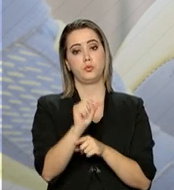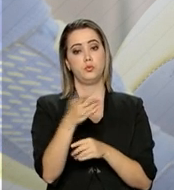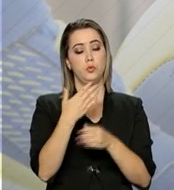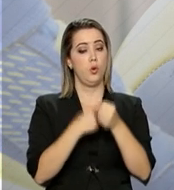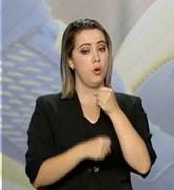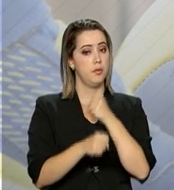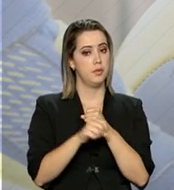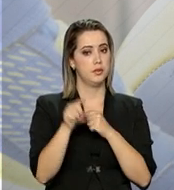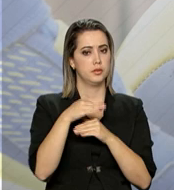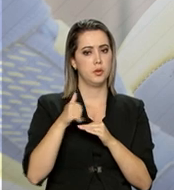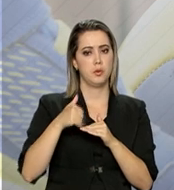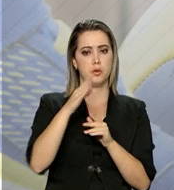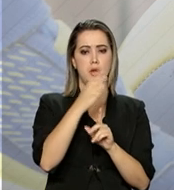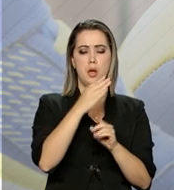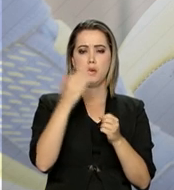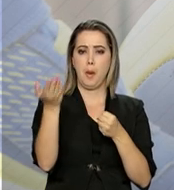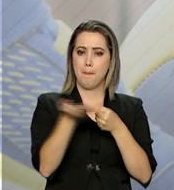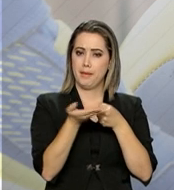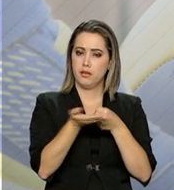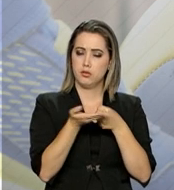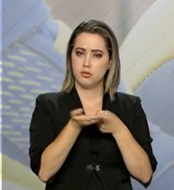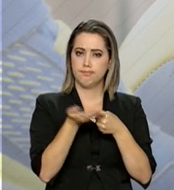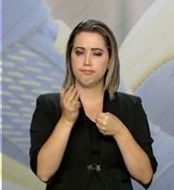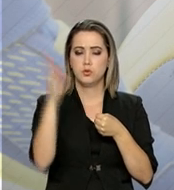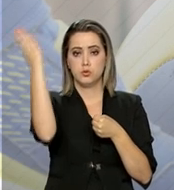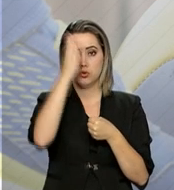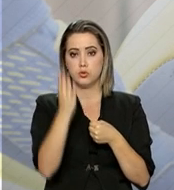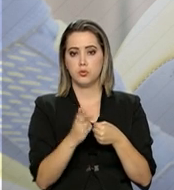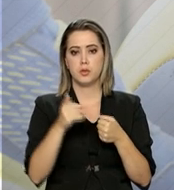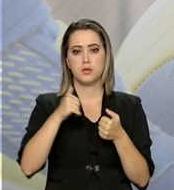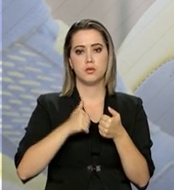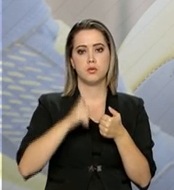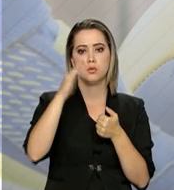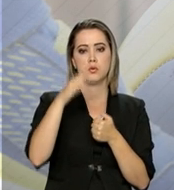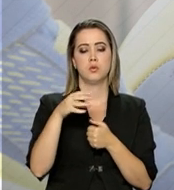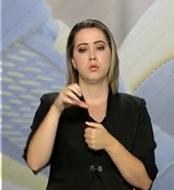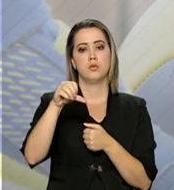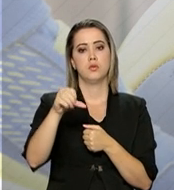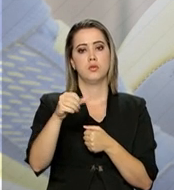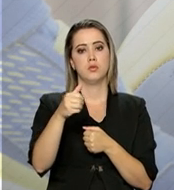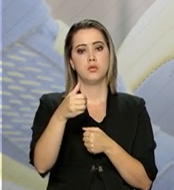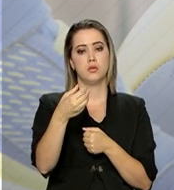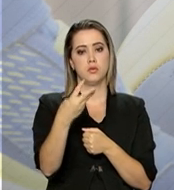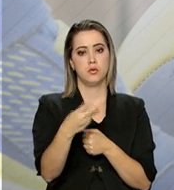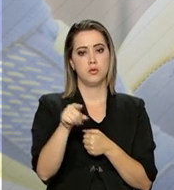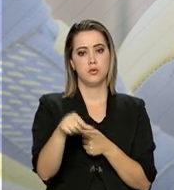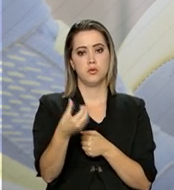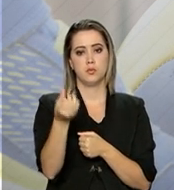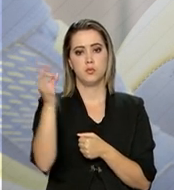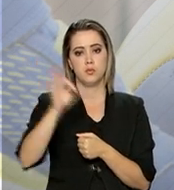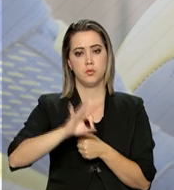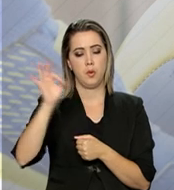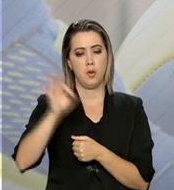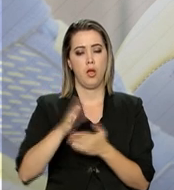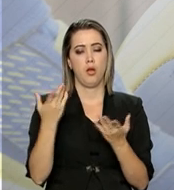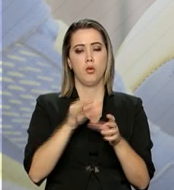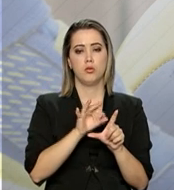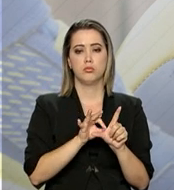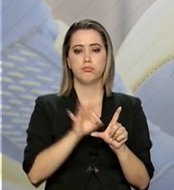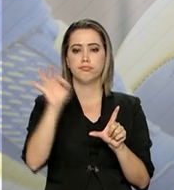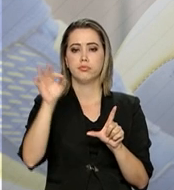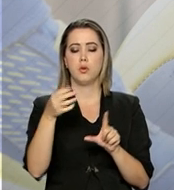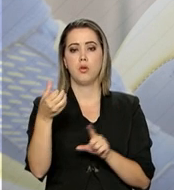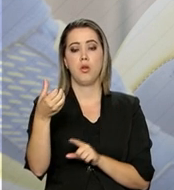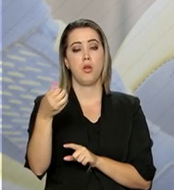passado, a média nacional dos municípios que faziam eventos esportivos cresceu de 93,6% para